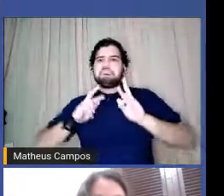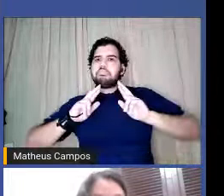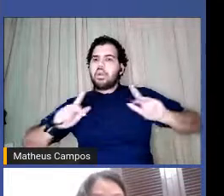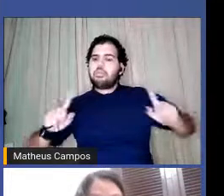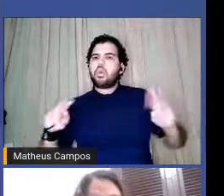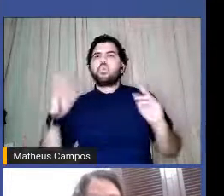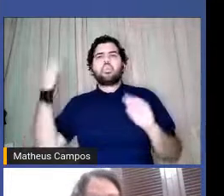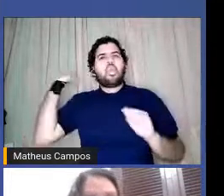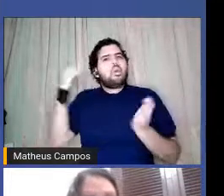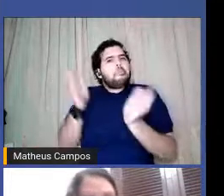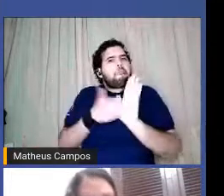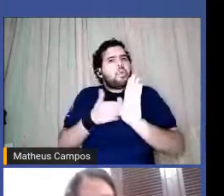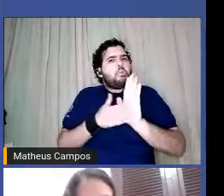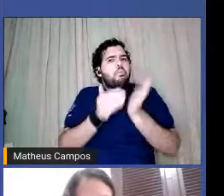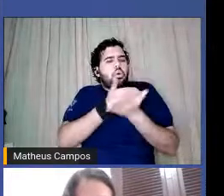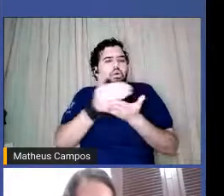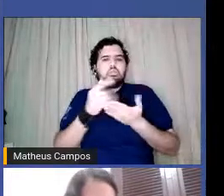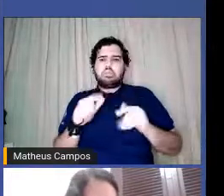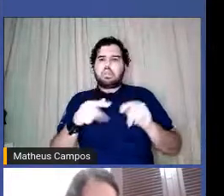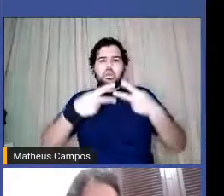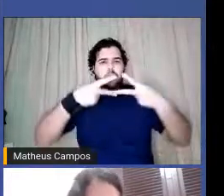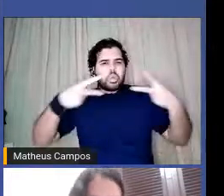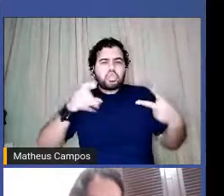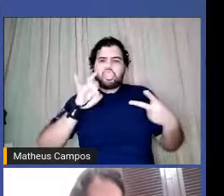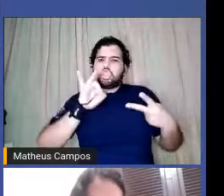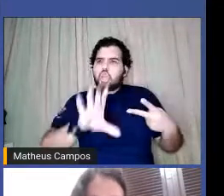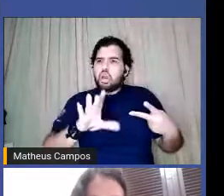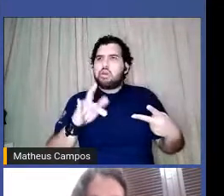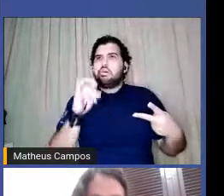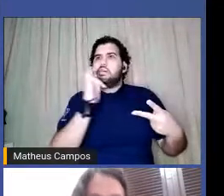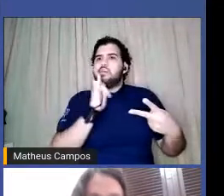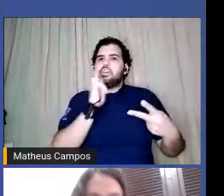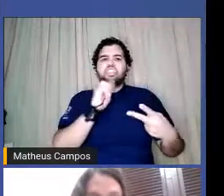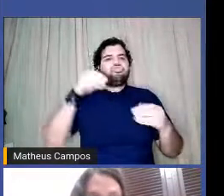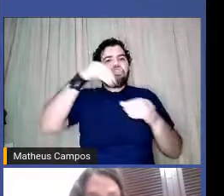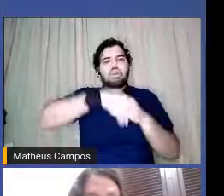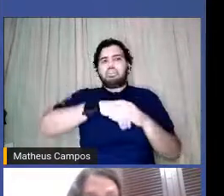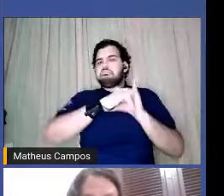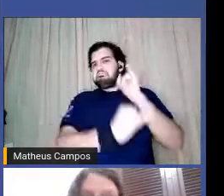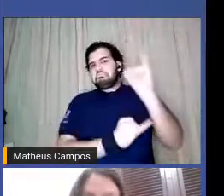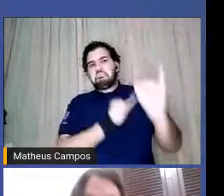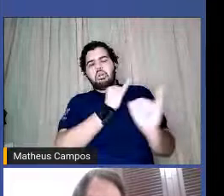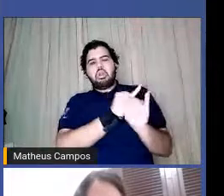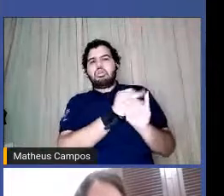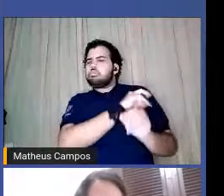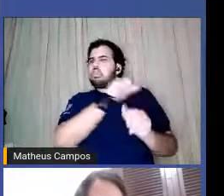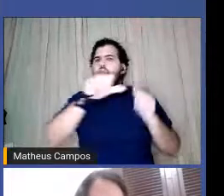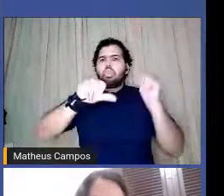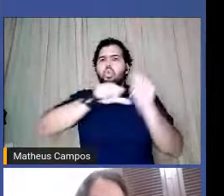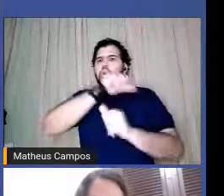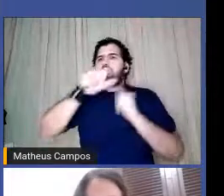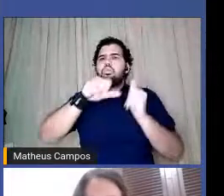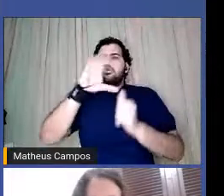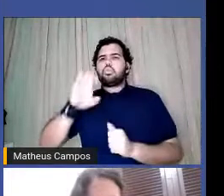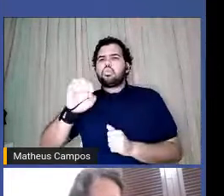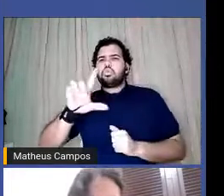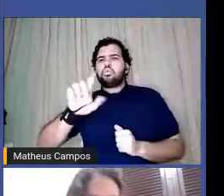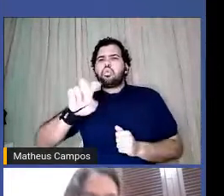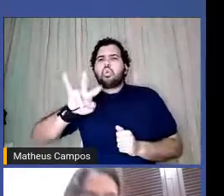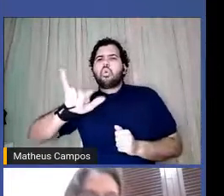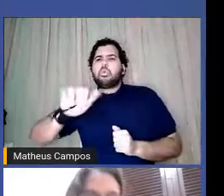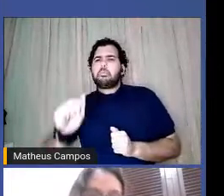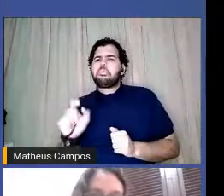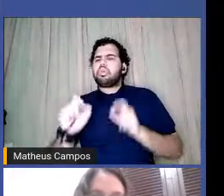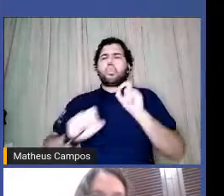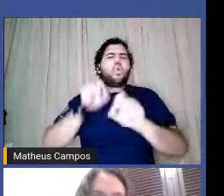parte inicial, ela foi deixando de ser uma página de internet e foi se tornando uma coletiva. Mas o que